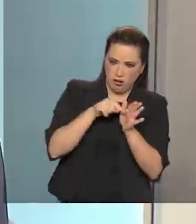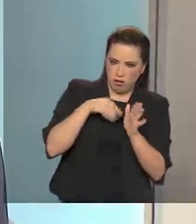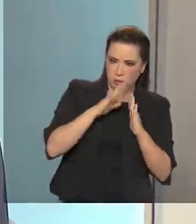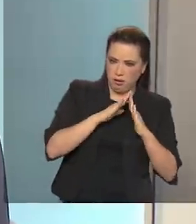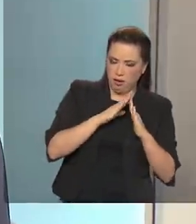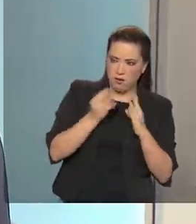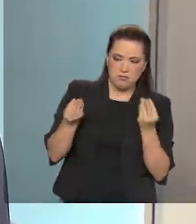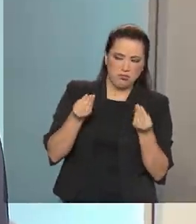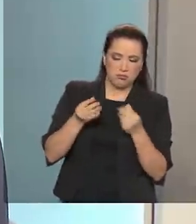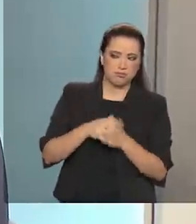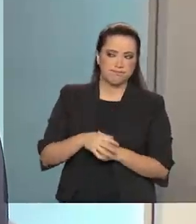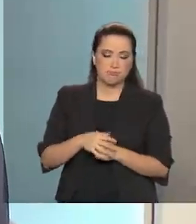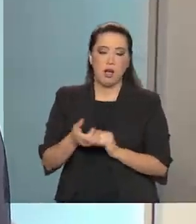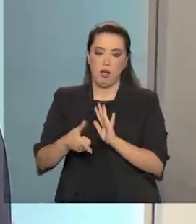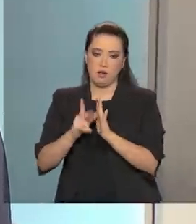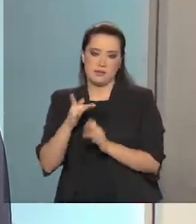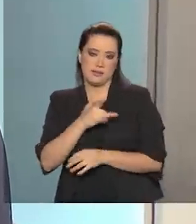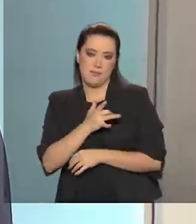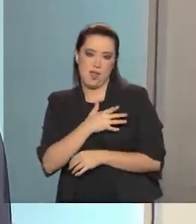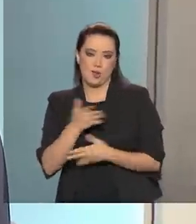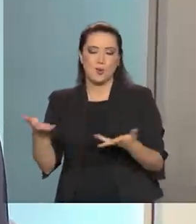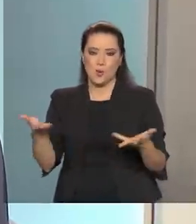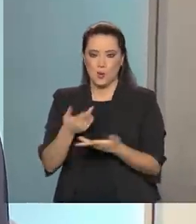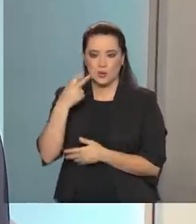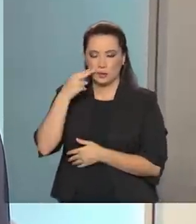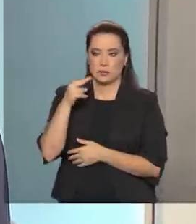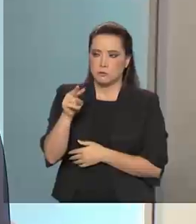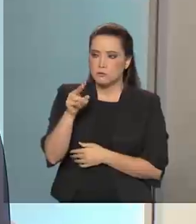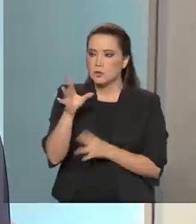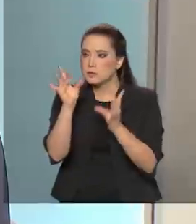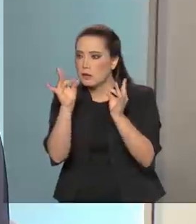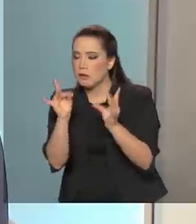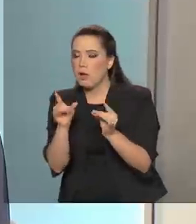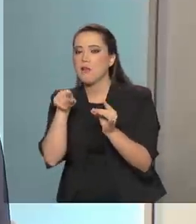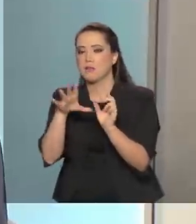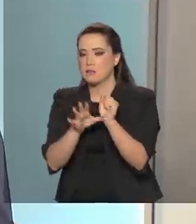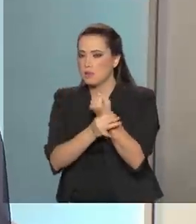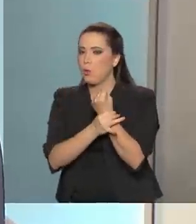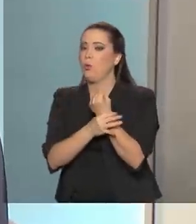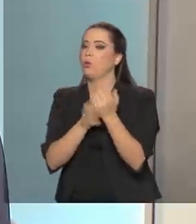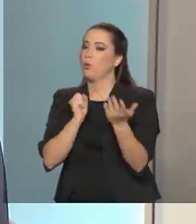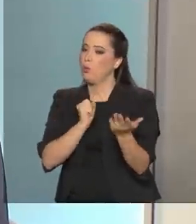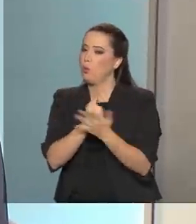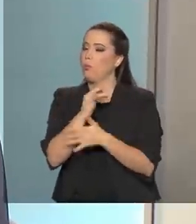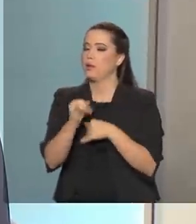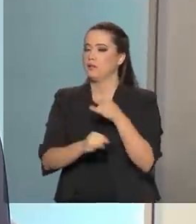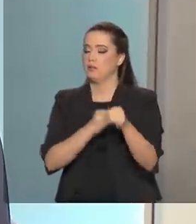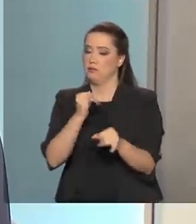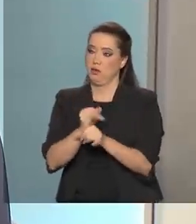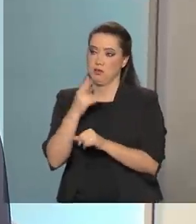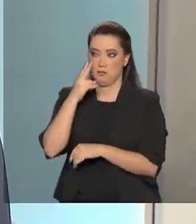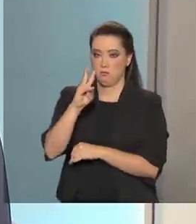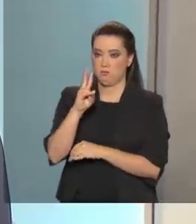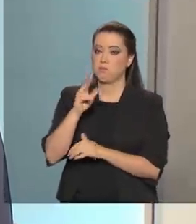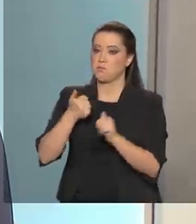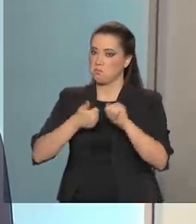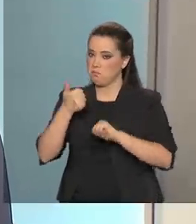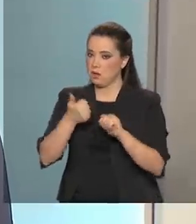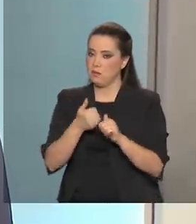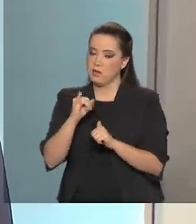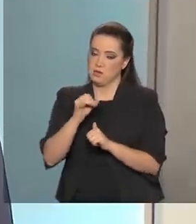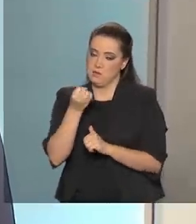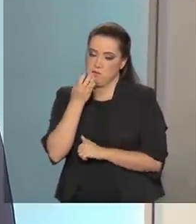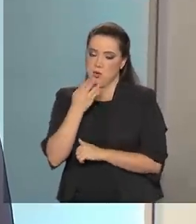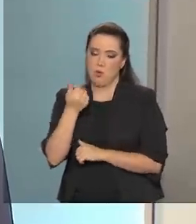pontos que você pode checar a reputação daquela empresa e não tenho nenhuma dúvida que em breve